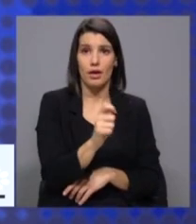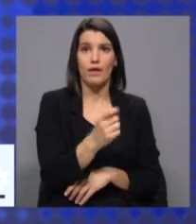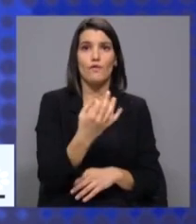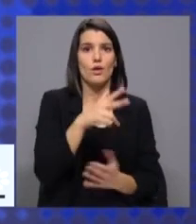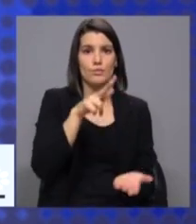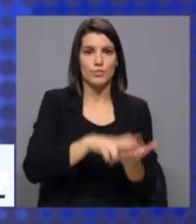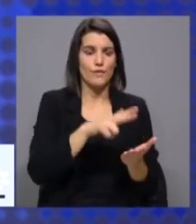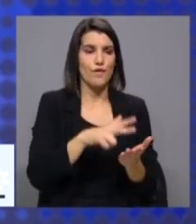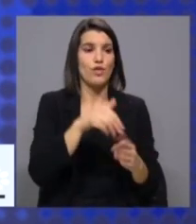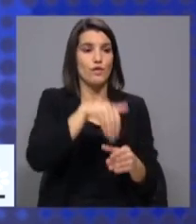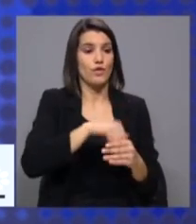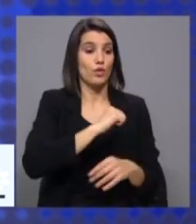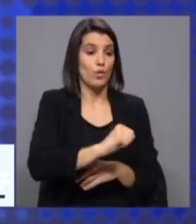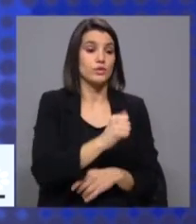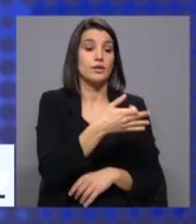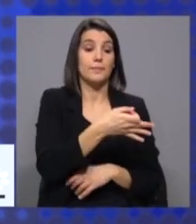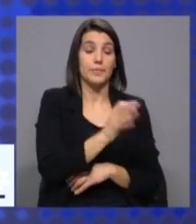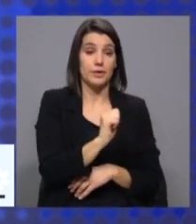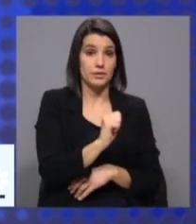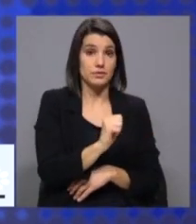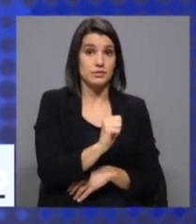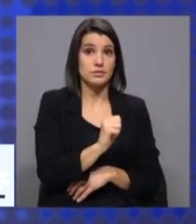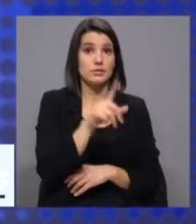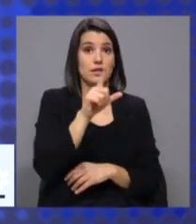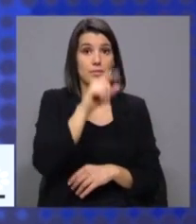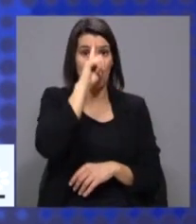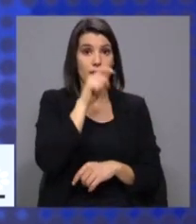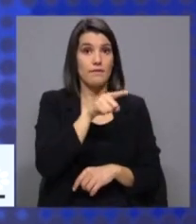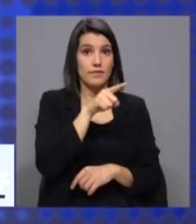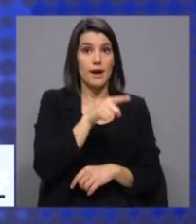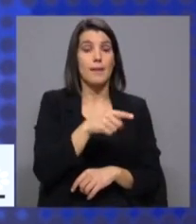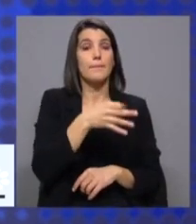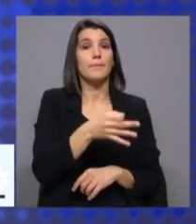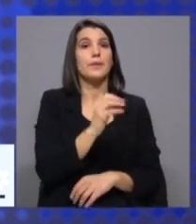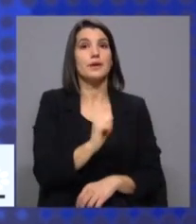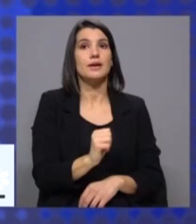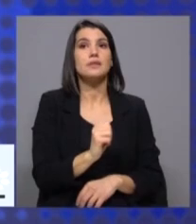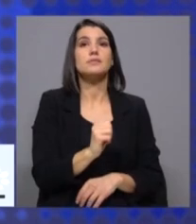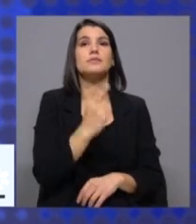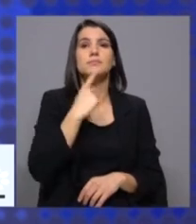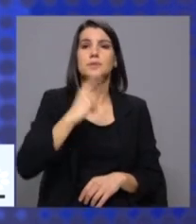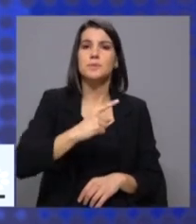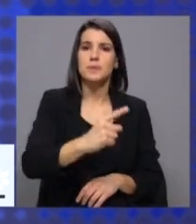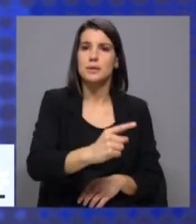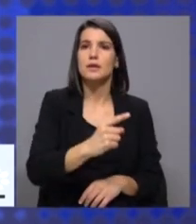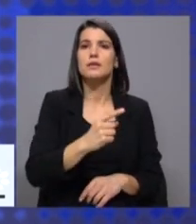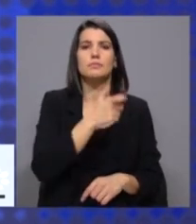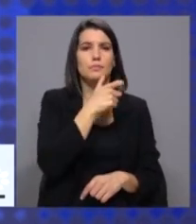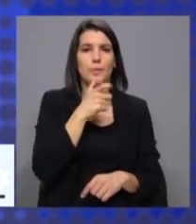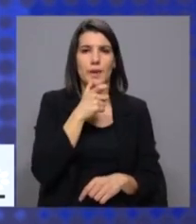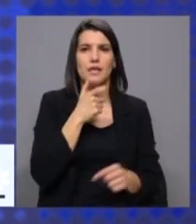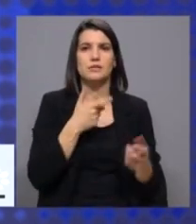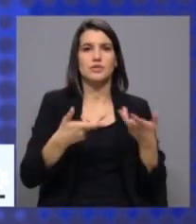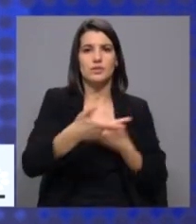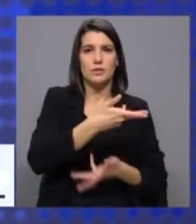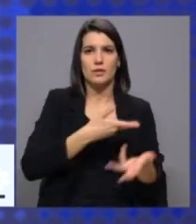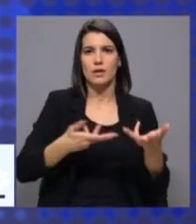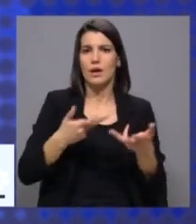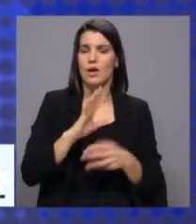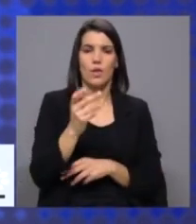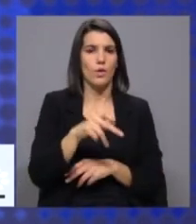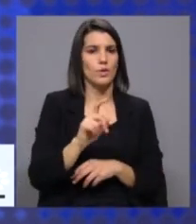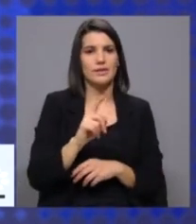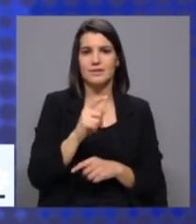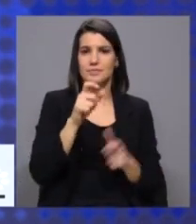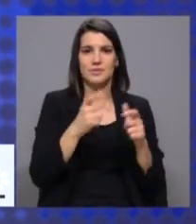aprovada com os votos contra do Partido Socialista. E também lembrar que o Partido Socialista, muitas vezes, faz promessas negociais que não acontecem na